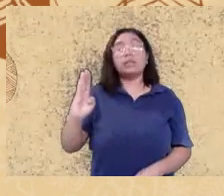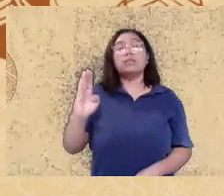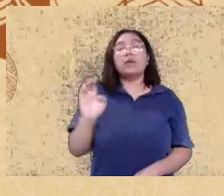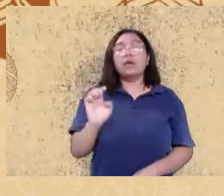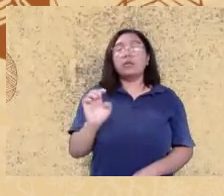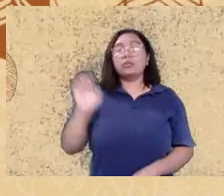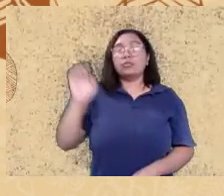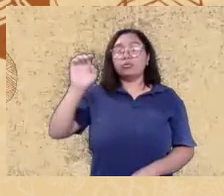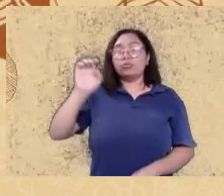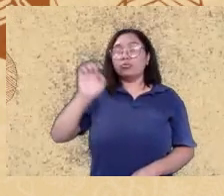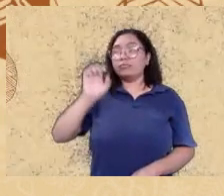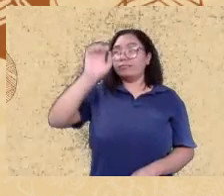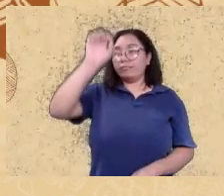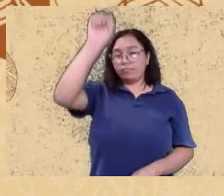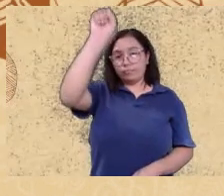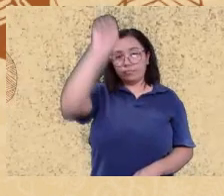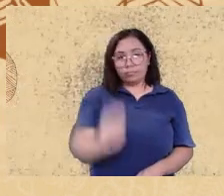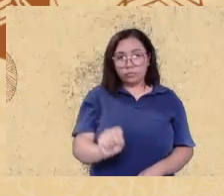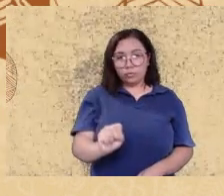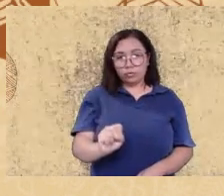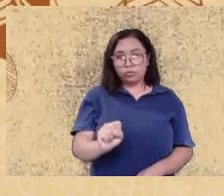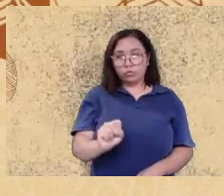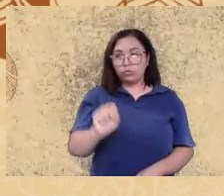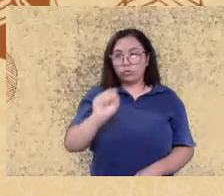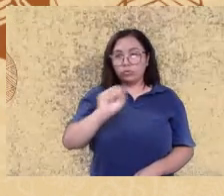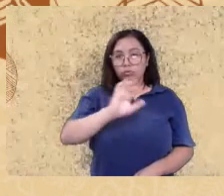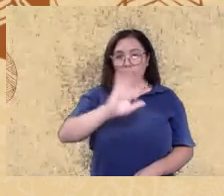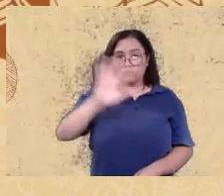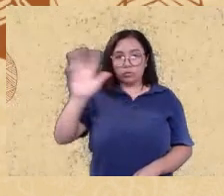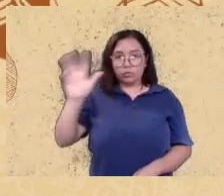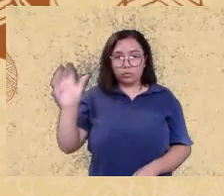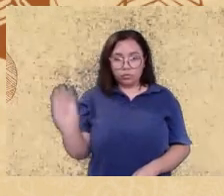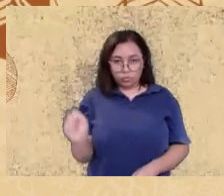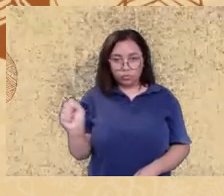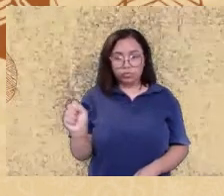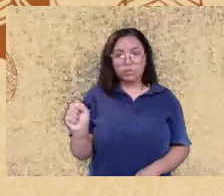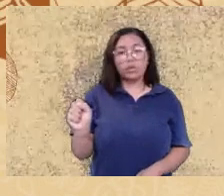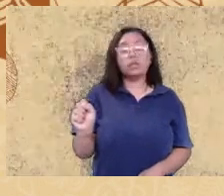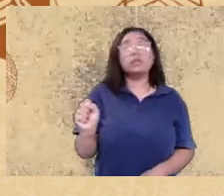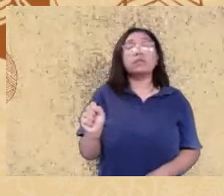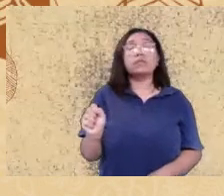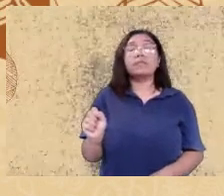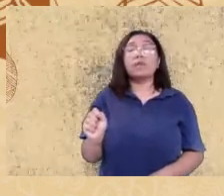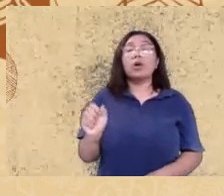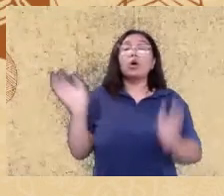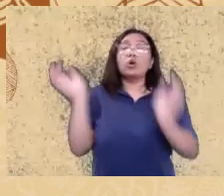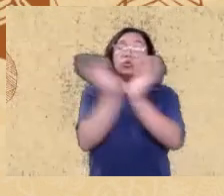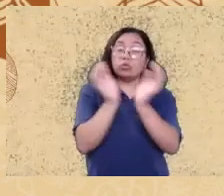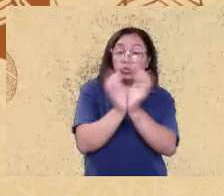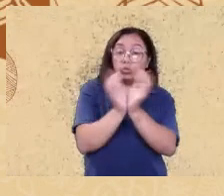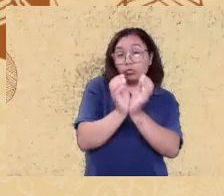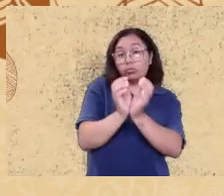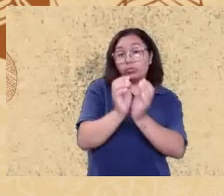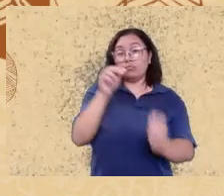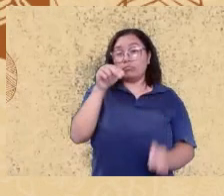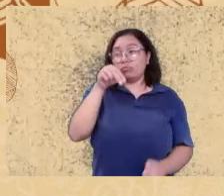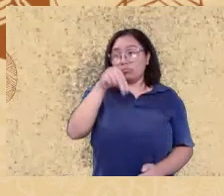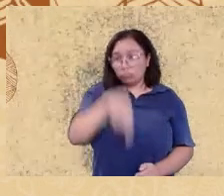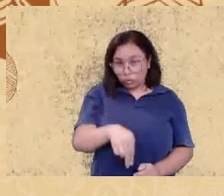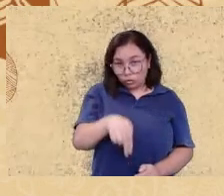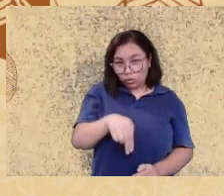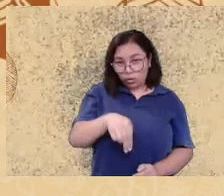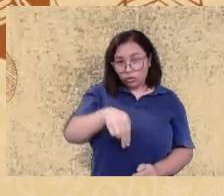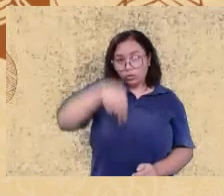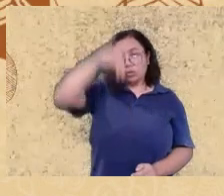mesmo da área de pesquisadores e pesquisadoras das regiões norte das regiões nordeste e da região